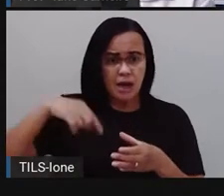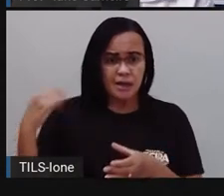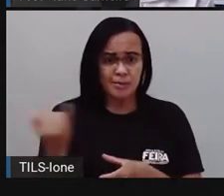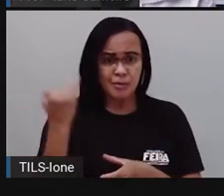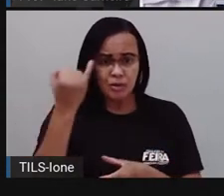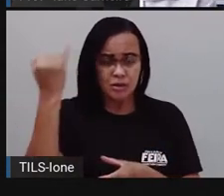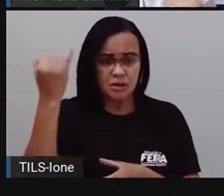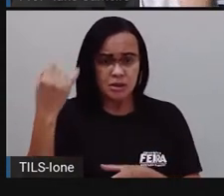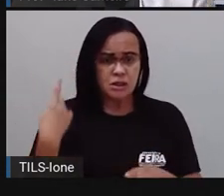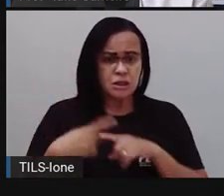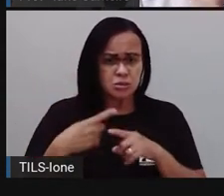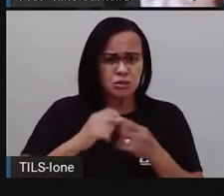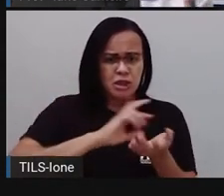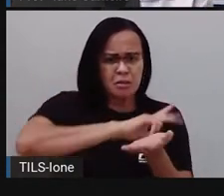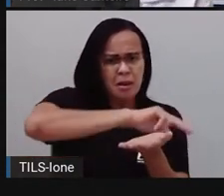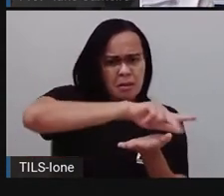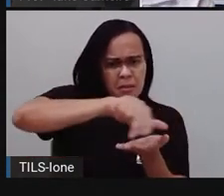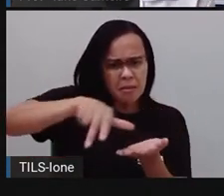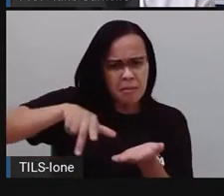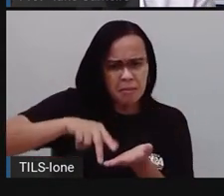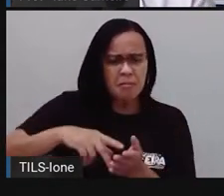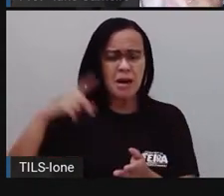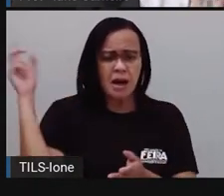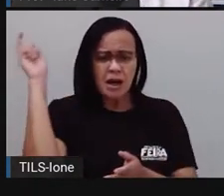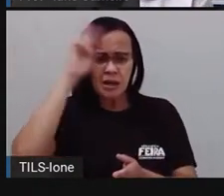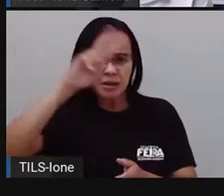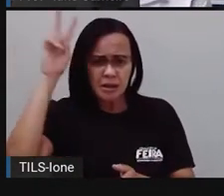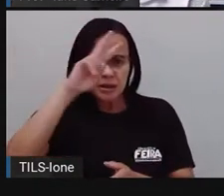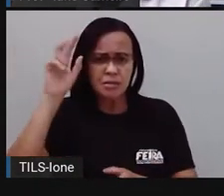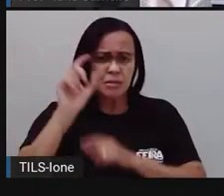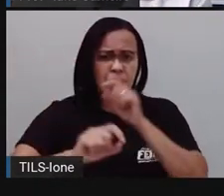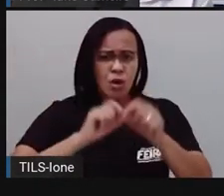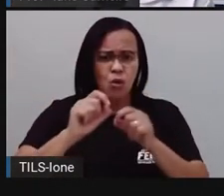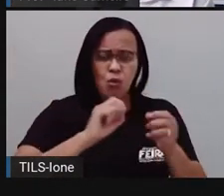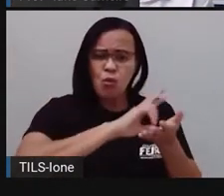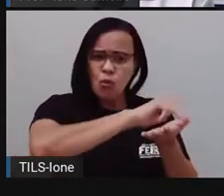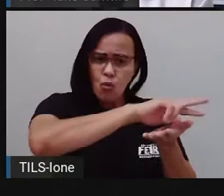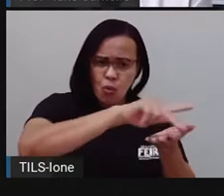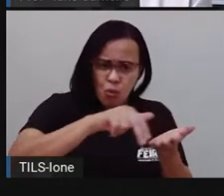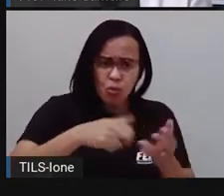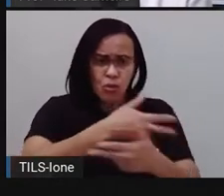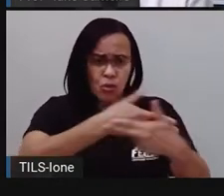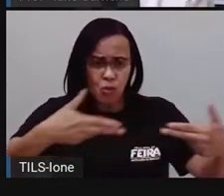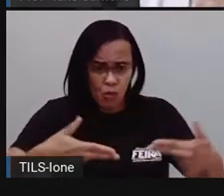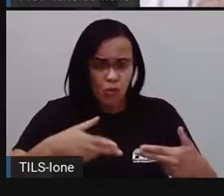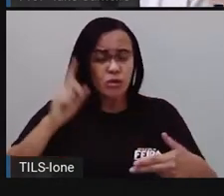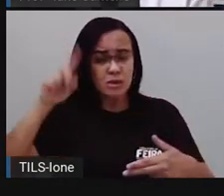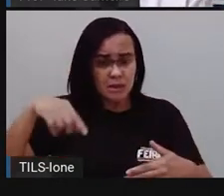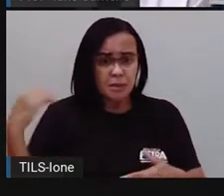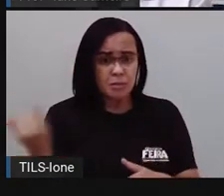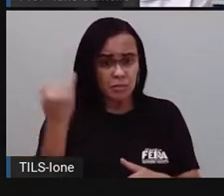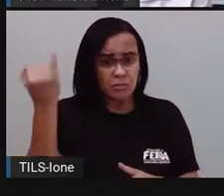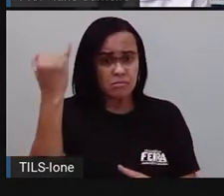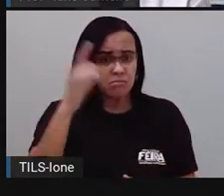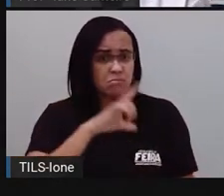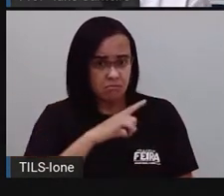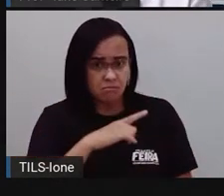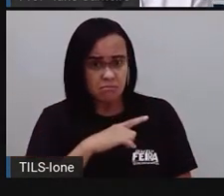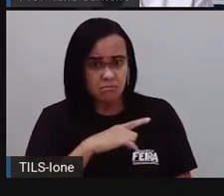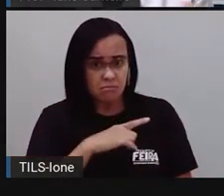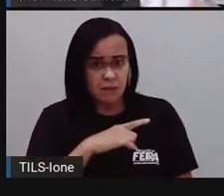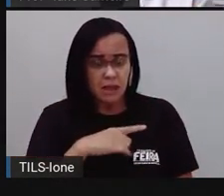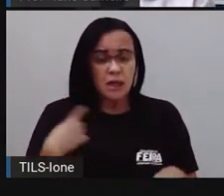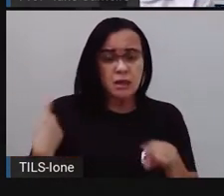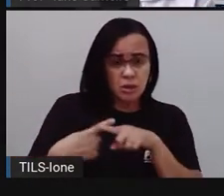fala de diversidade, é sempre importante a gente lembrar desses fatores, dessas questões, né? De que, quando a gente fala de diversidade,